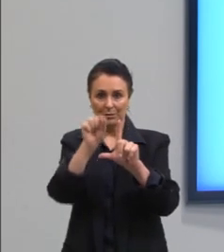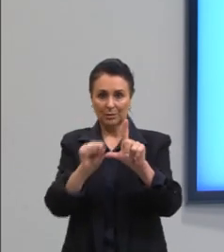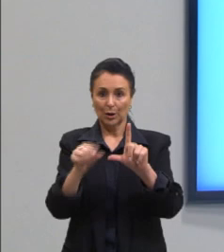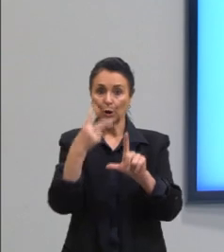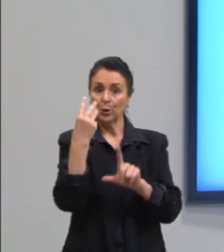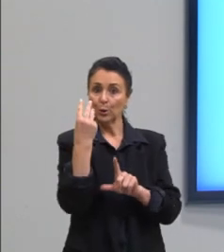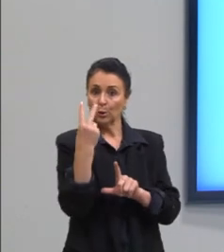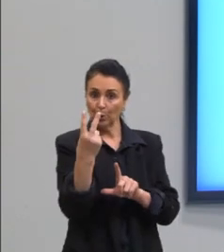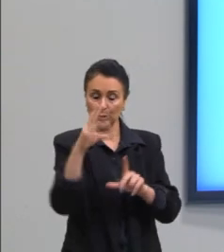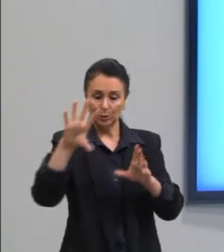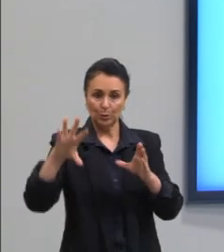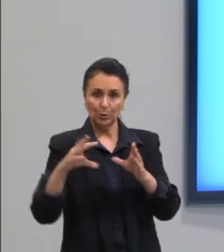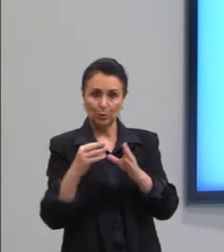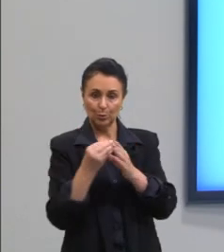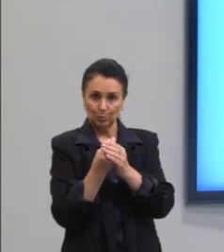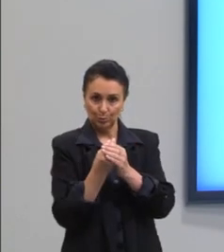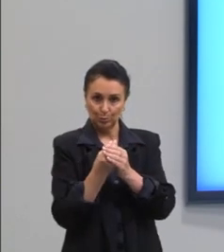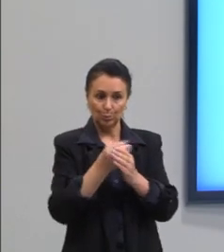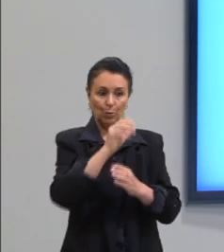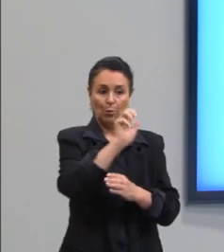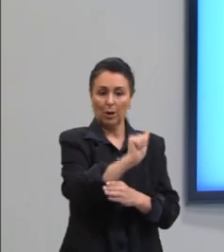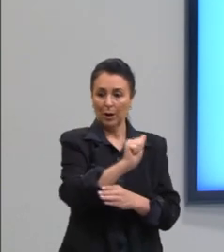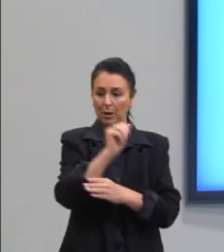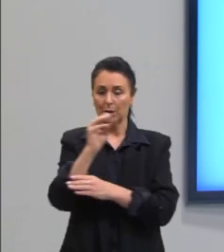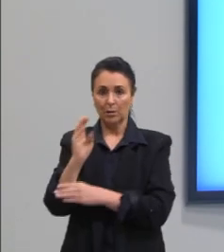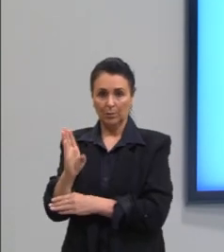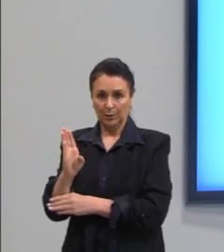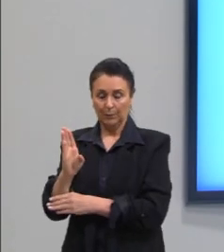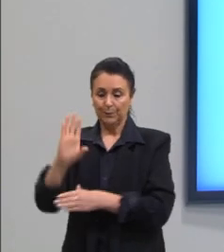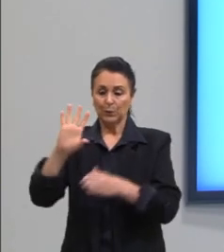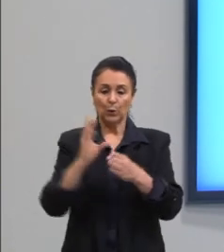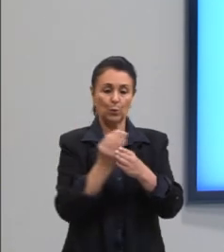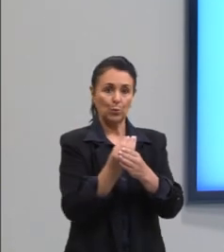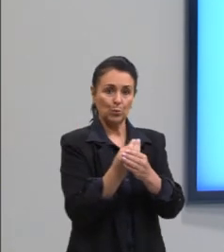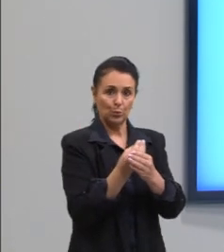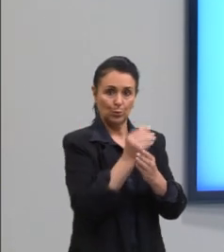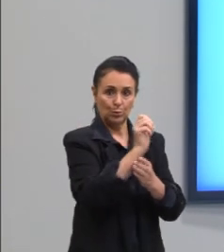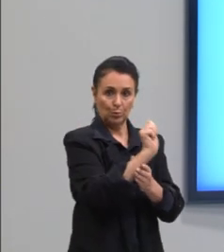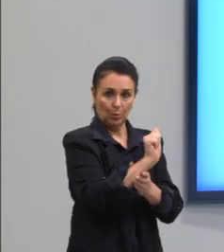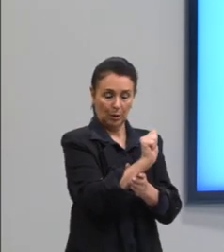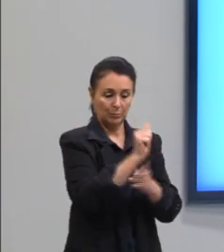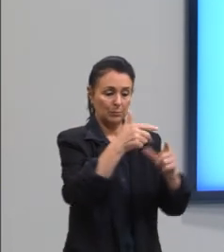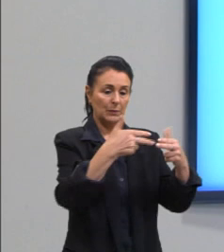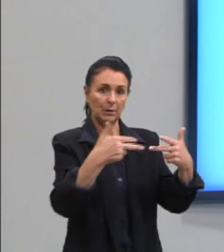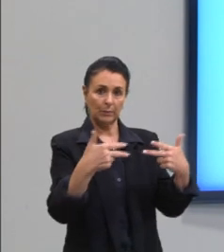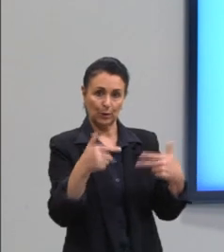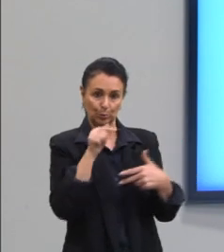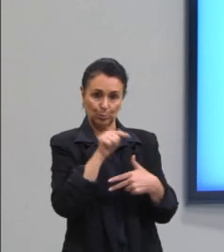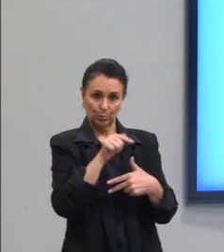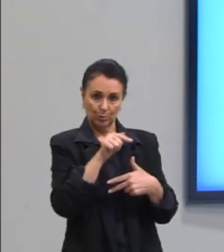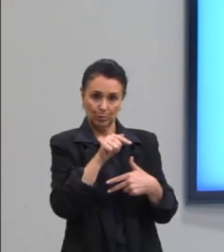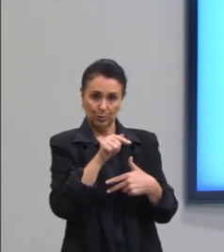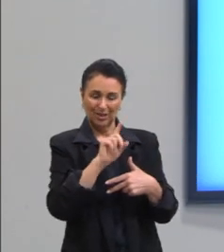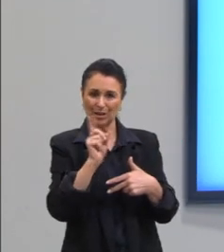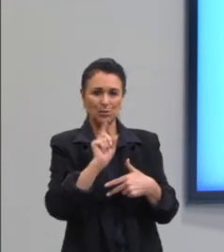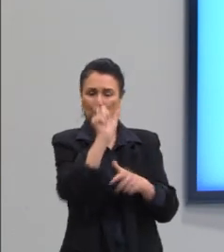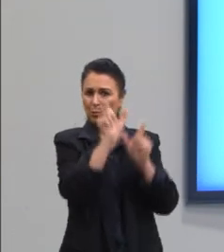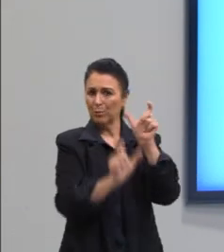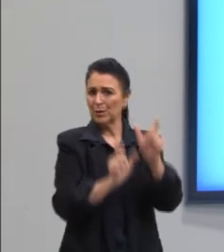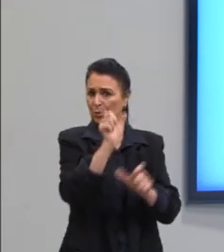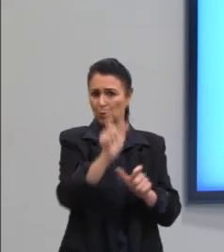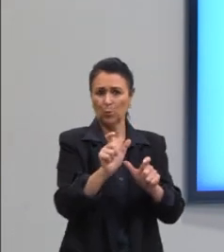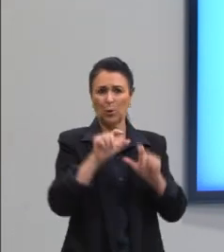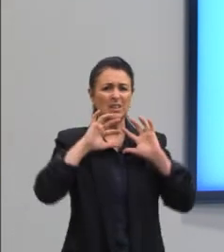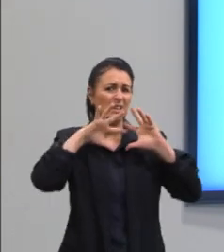conjuntos, nós temos o conjunto A e o conjunto B. No conjunto A, nós temos os elementos não como sendo pessoas, como sendo